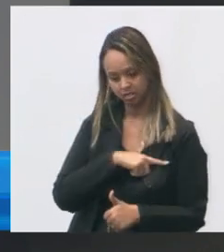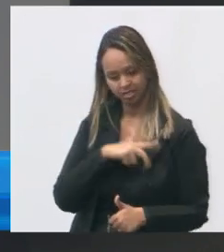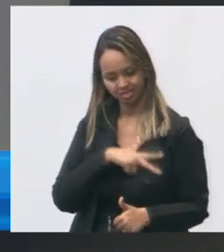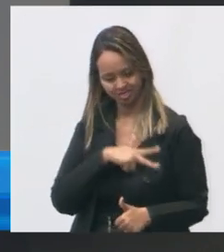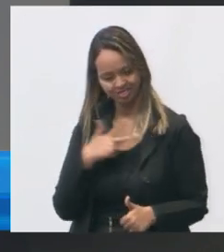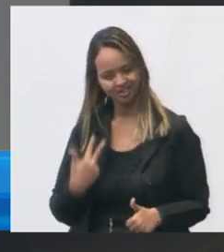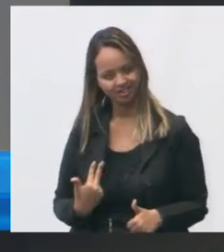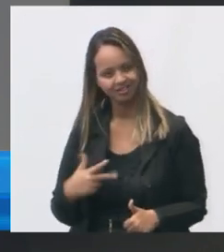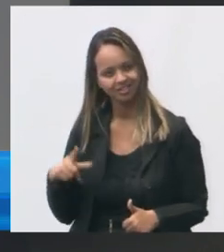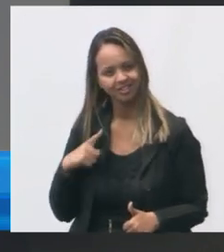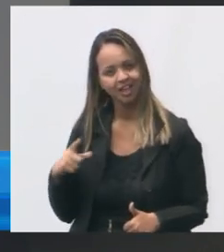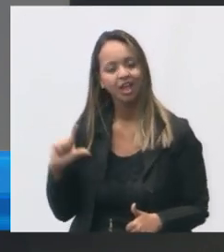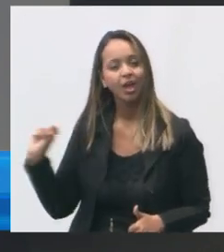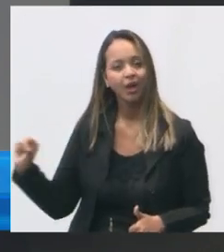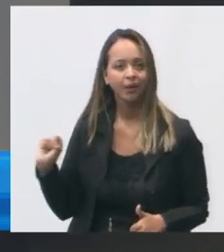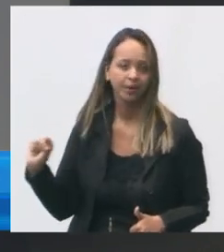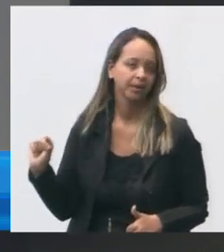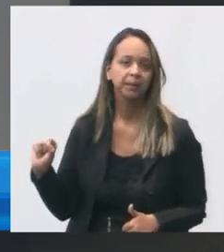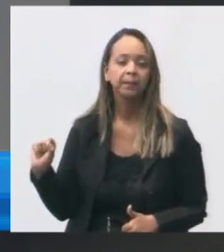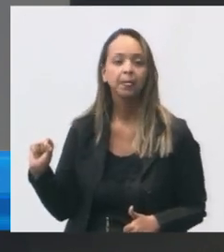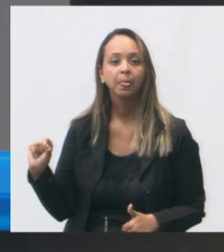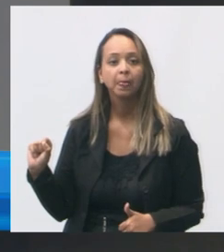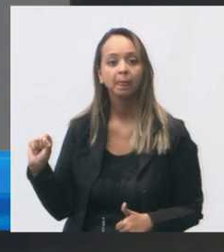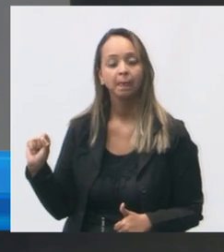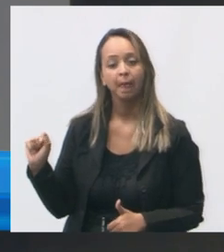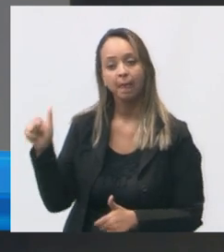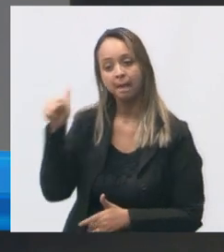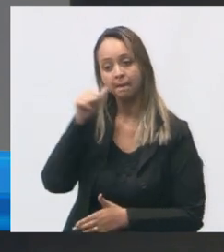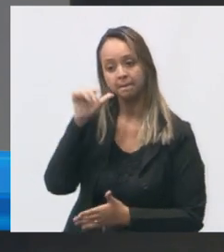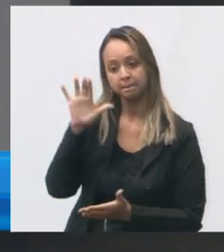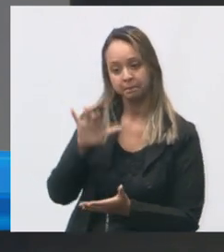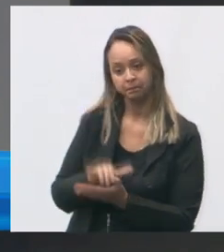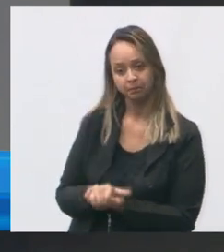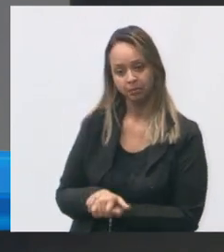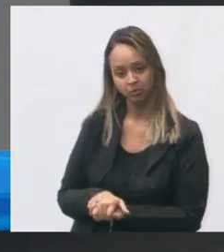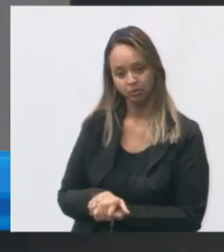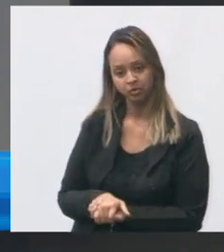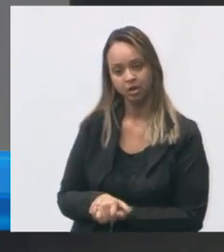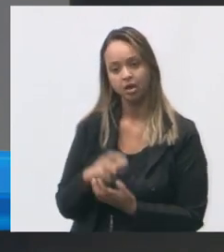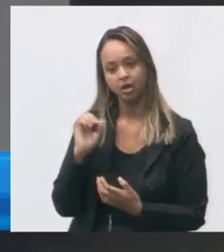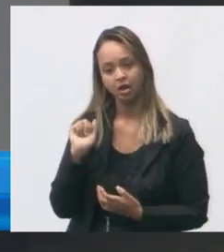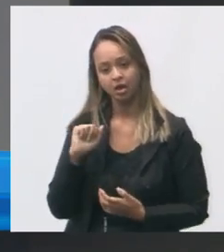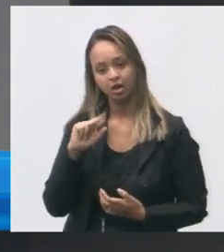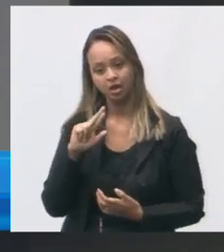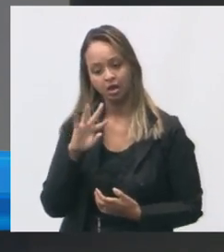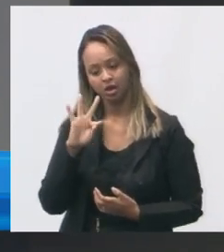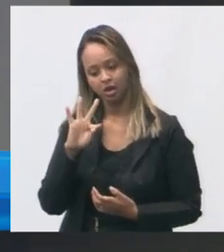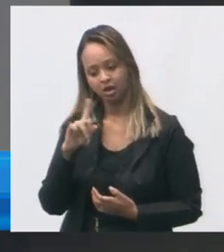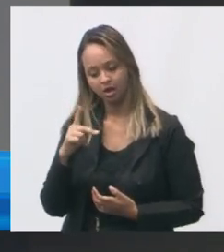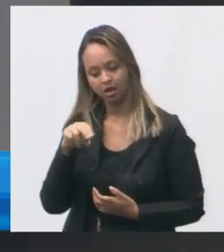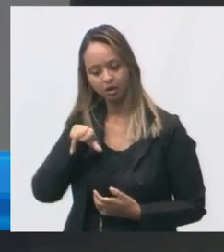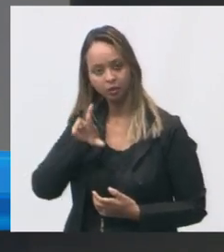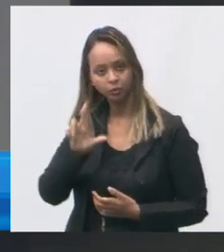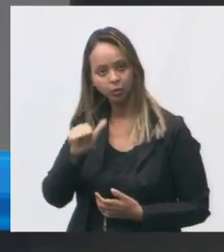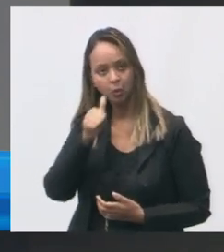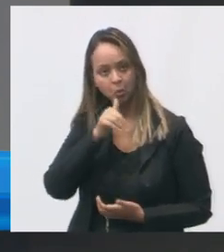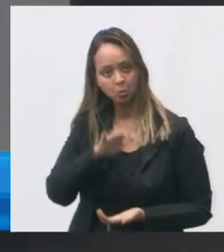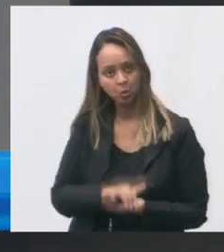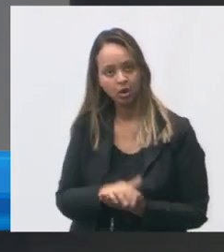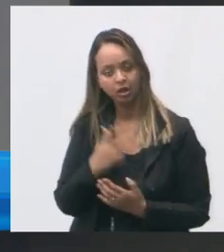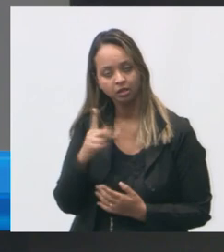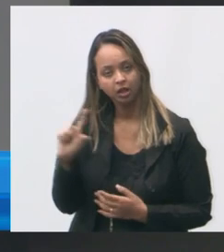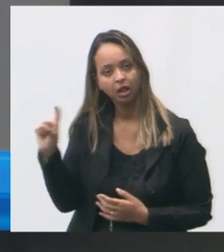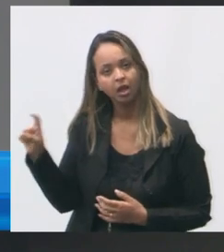ela é esposa do do senhor Arthur Guerra que foi governador do estado da época foi na época dele ela era a primeira